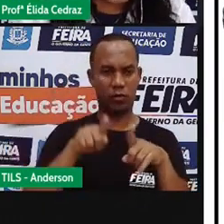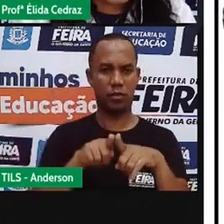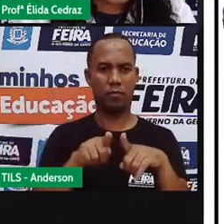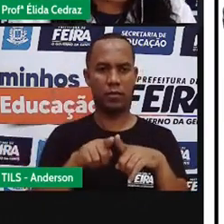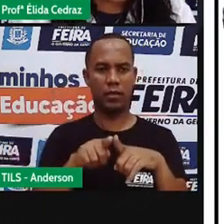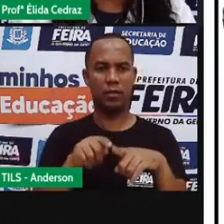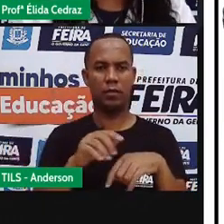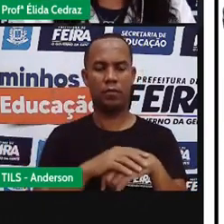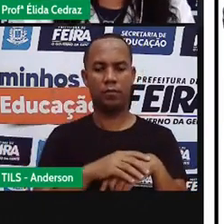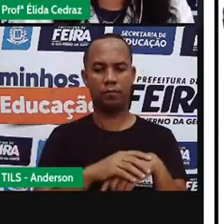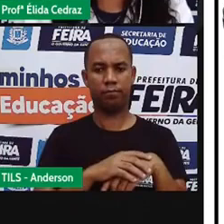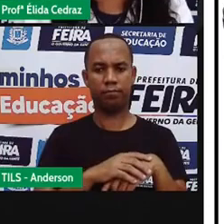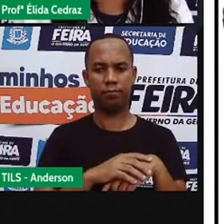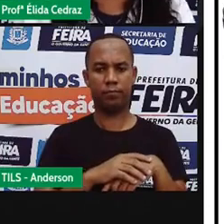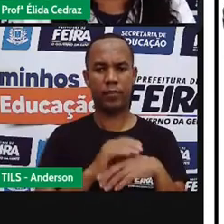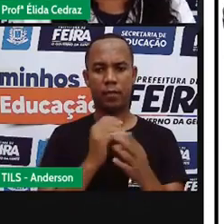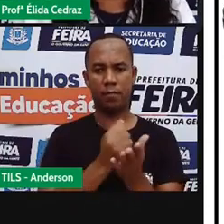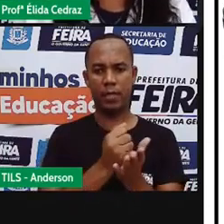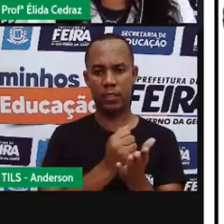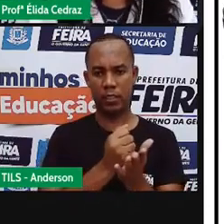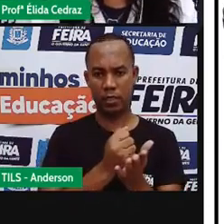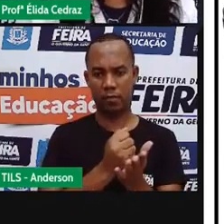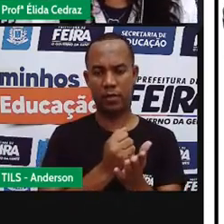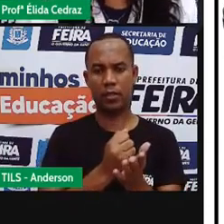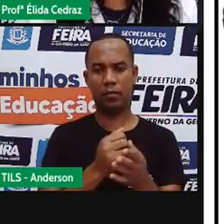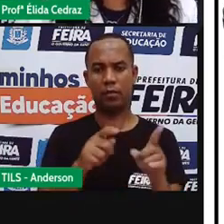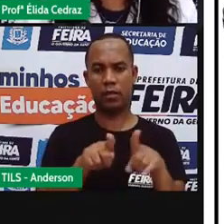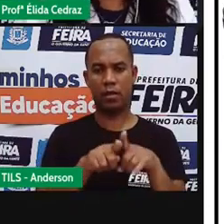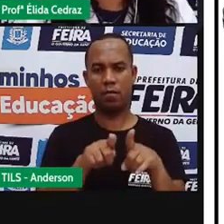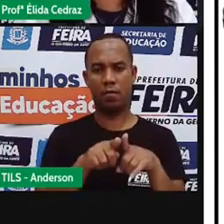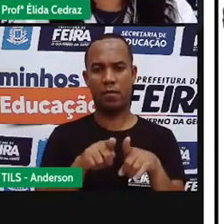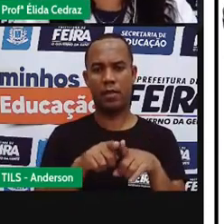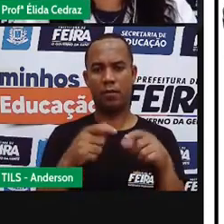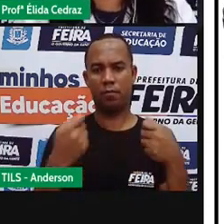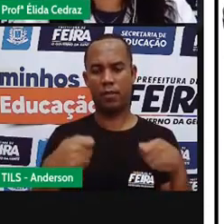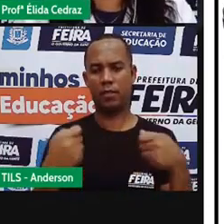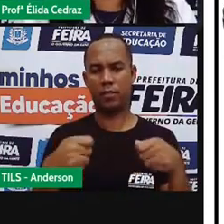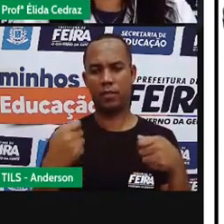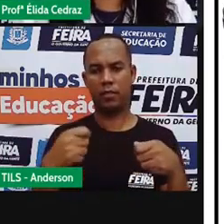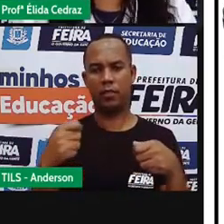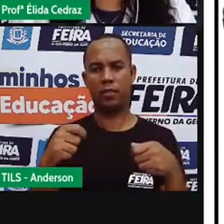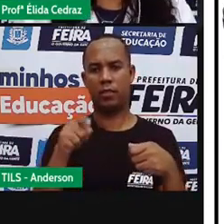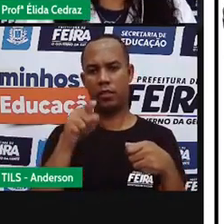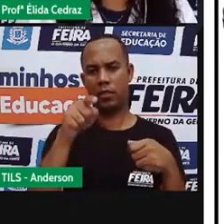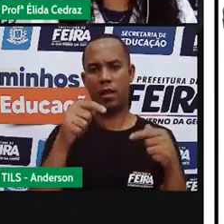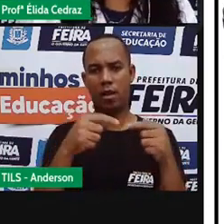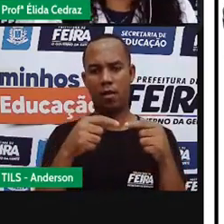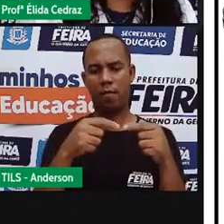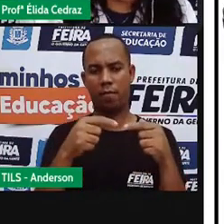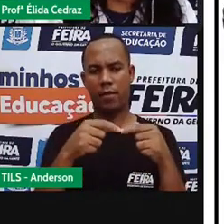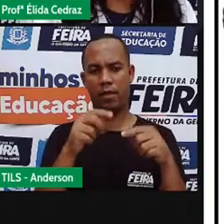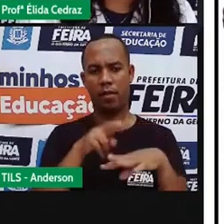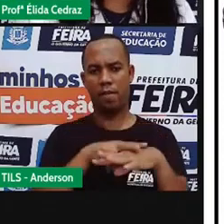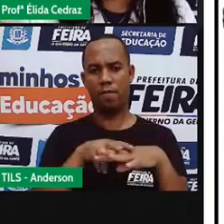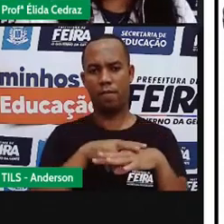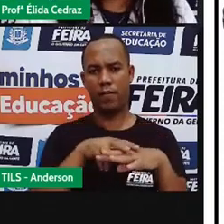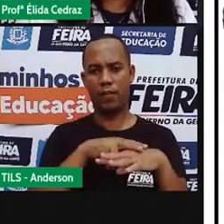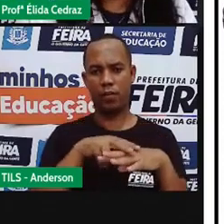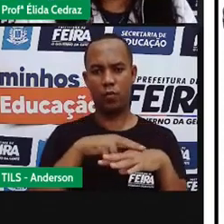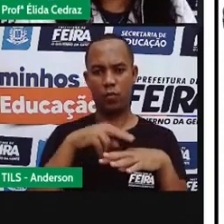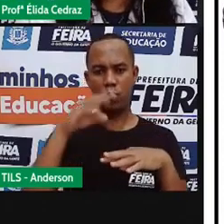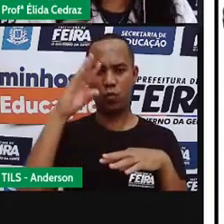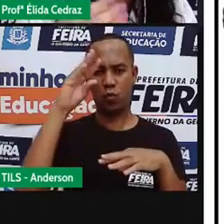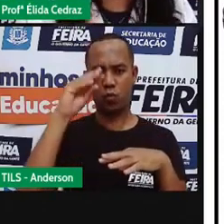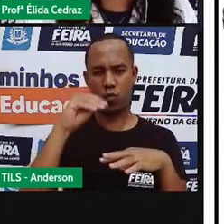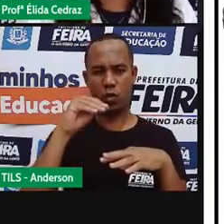líquidos também. Para diminuir a quantidade de luz que vai entrar. Por isso que os frascos